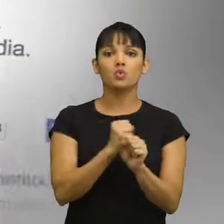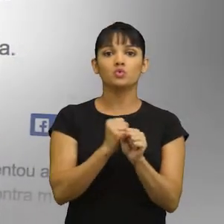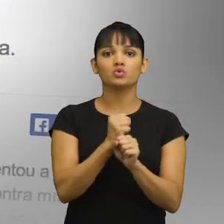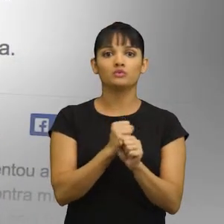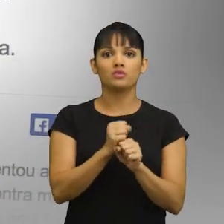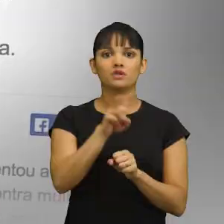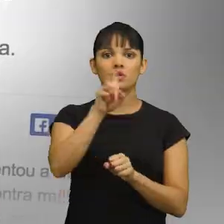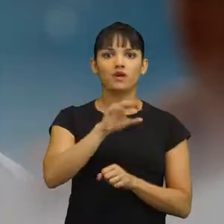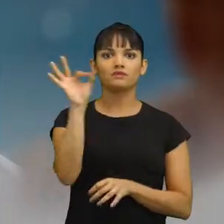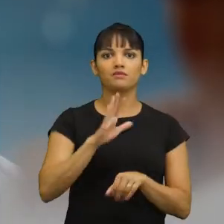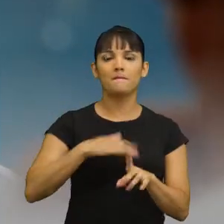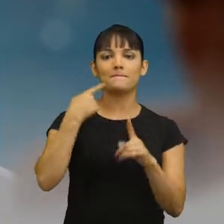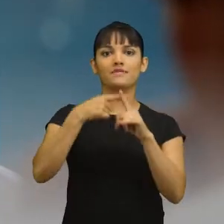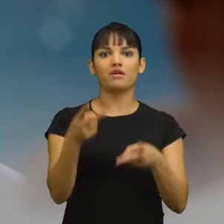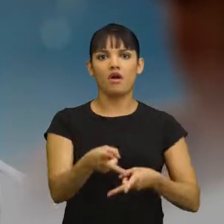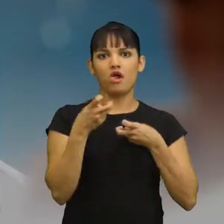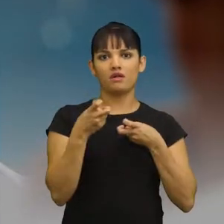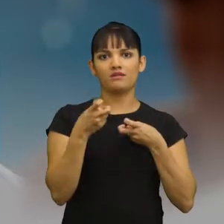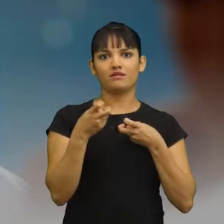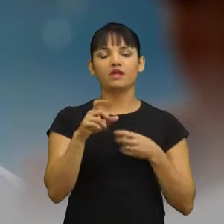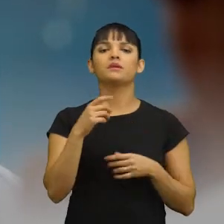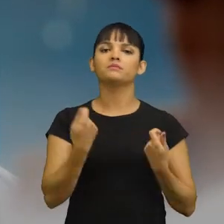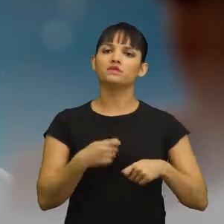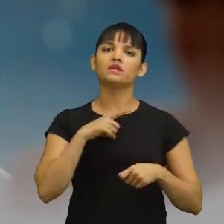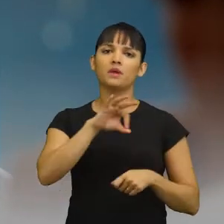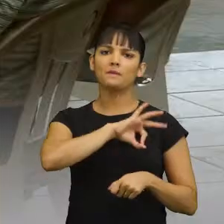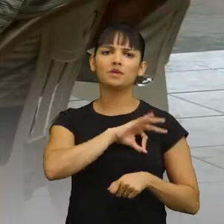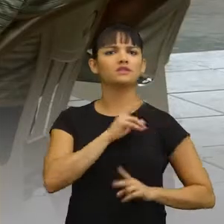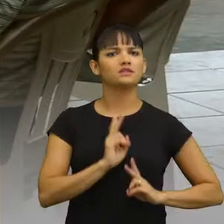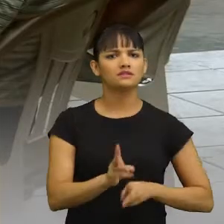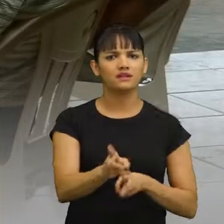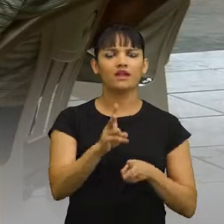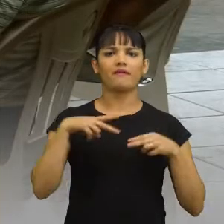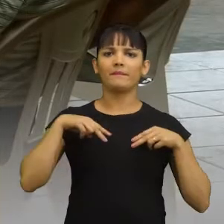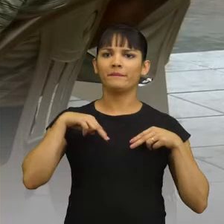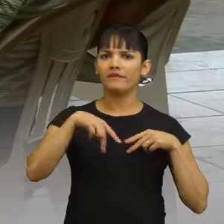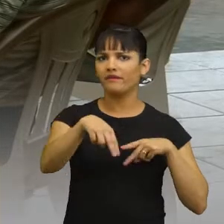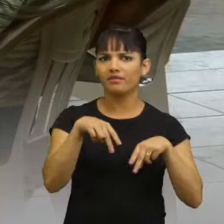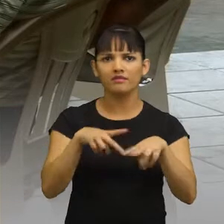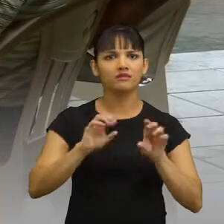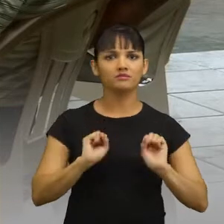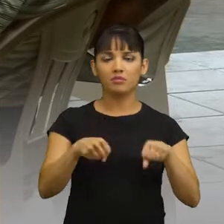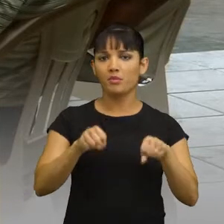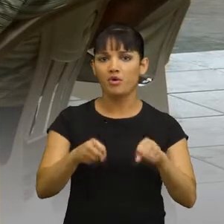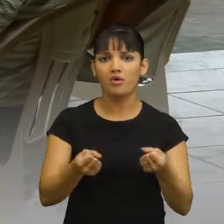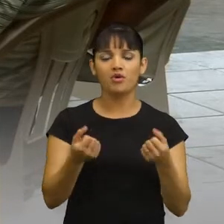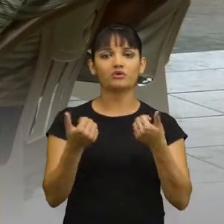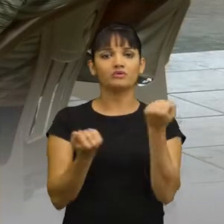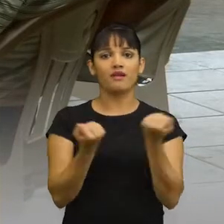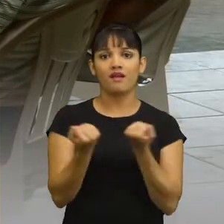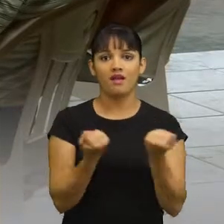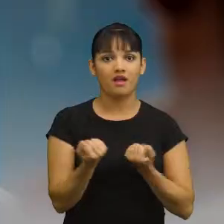50%. Nós temos que ter policiamento ostensivo, com polícia das ruas a pé, de motocicleta,